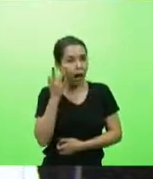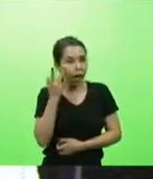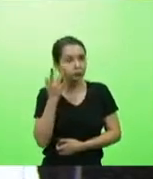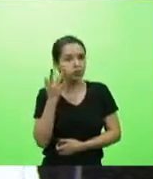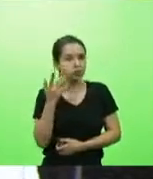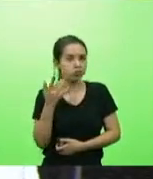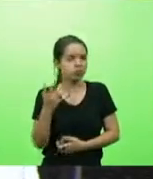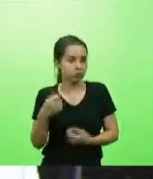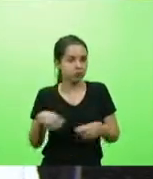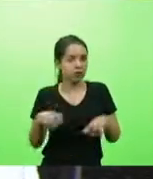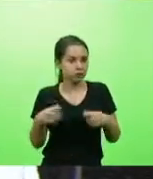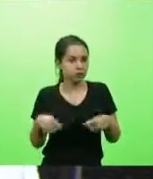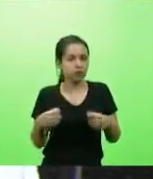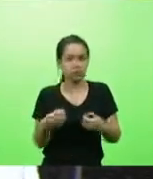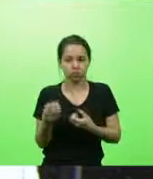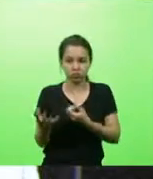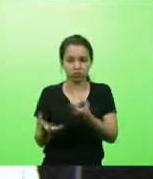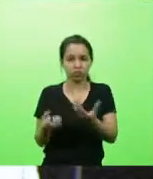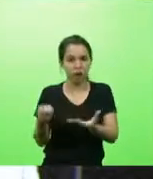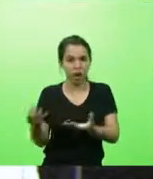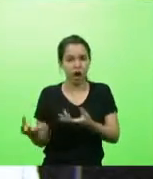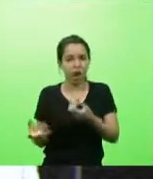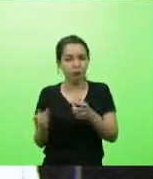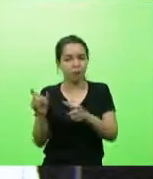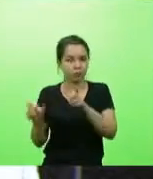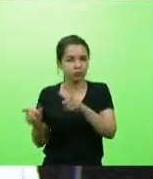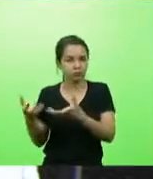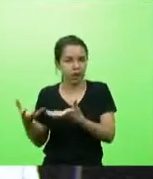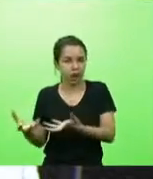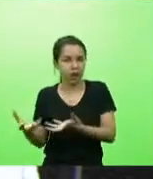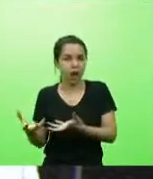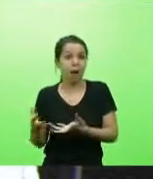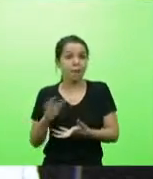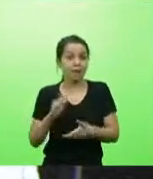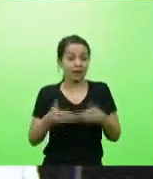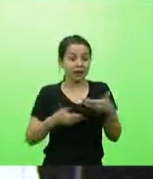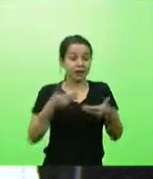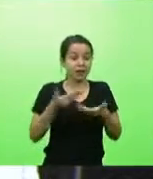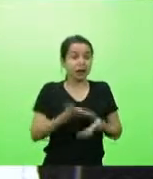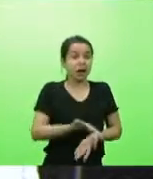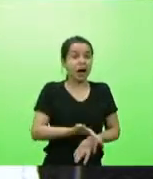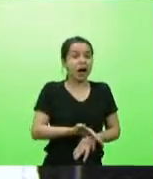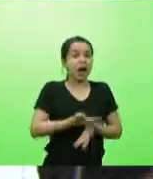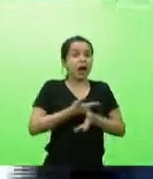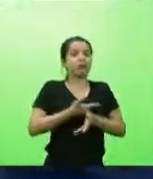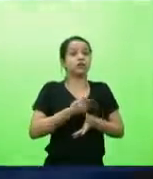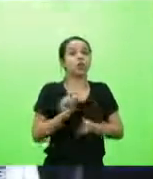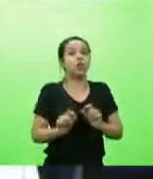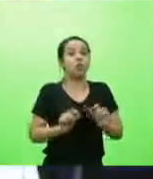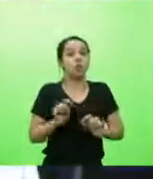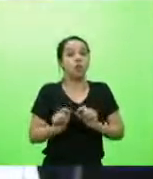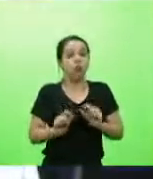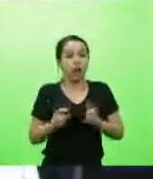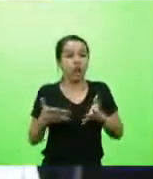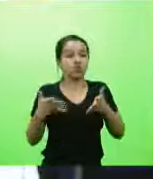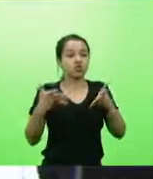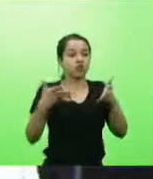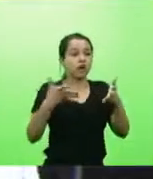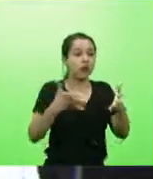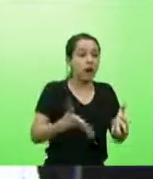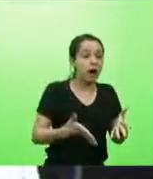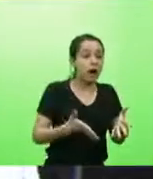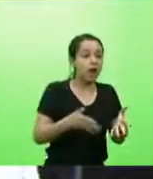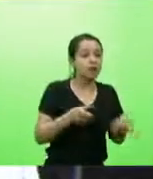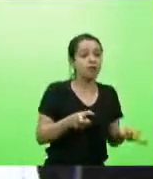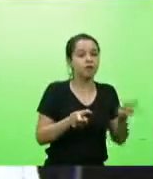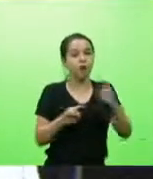estar exposto para as pessoas que quiserem. Mas o tratamento precoce é o seguinte, não é o cara chegar lá para voltar para casa para ver se vai evoluir,